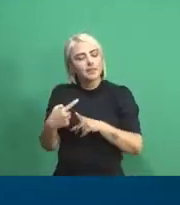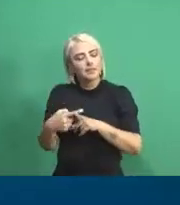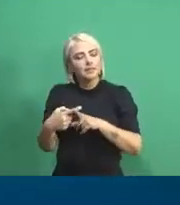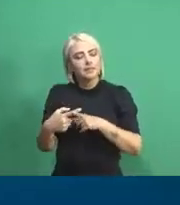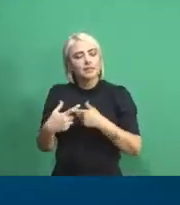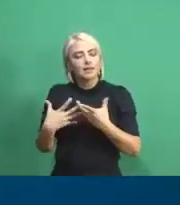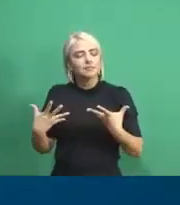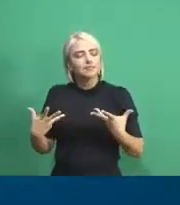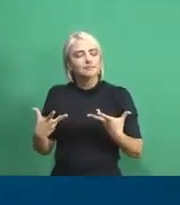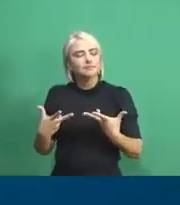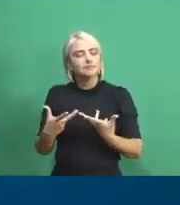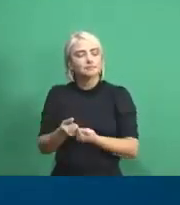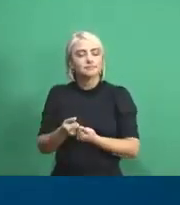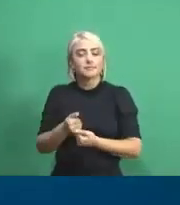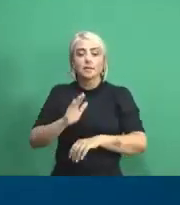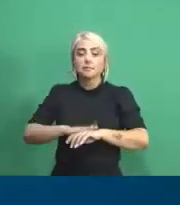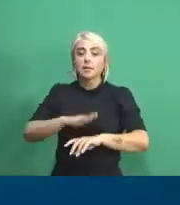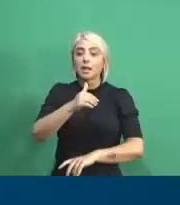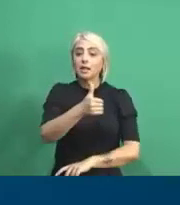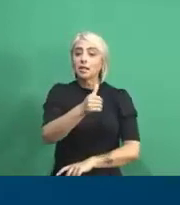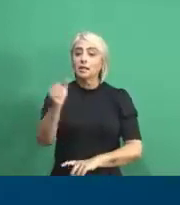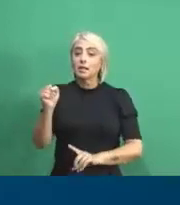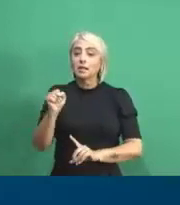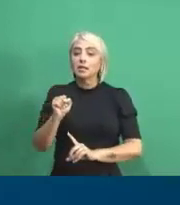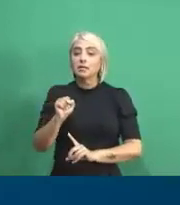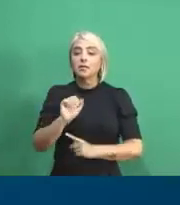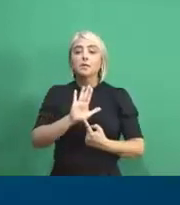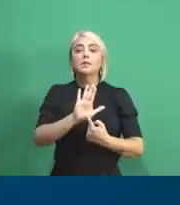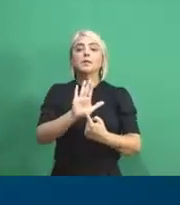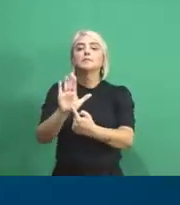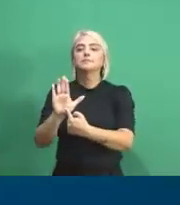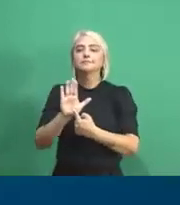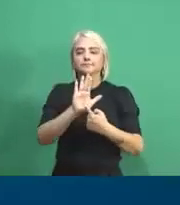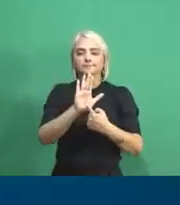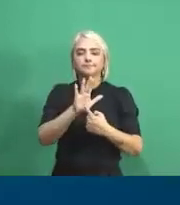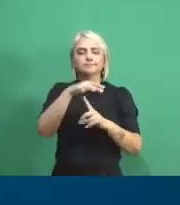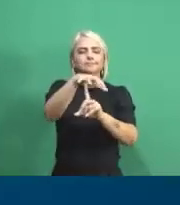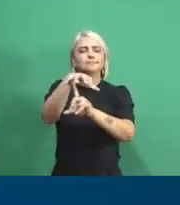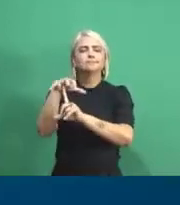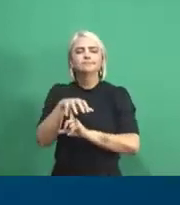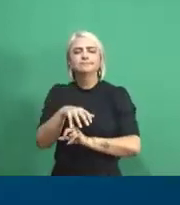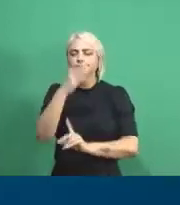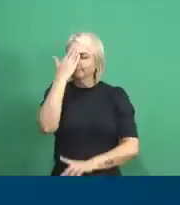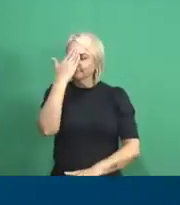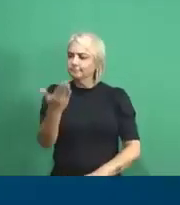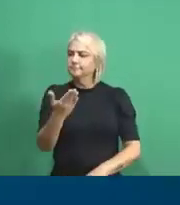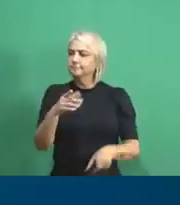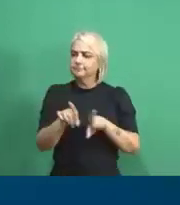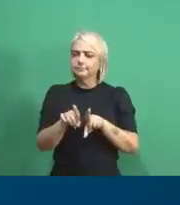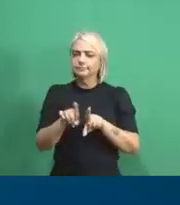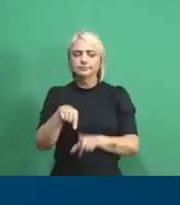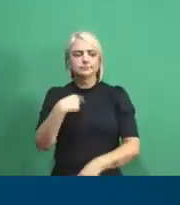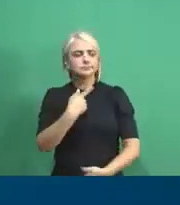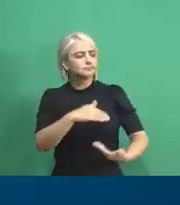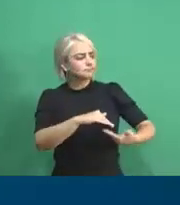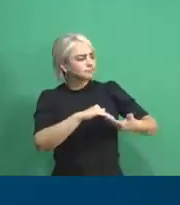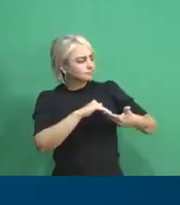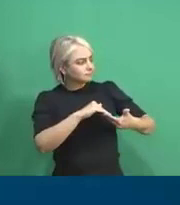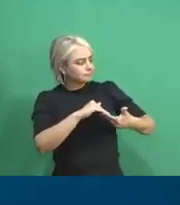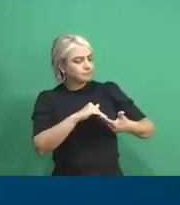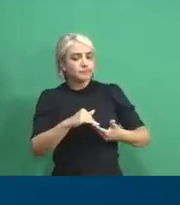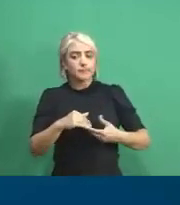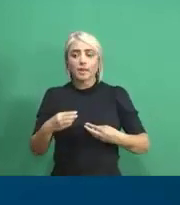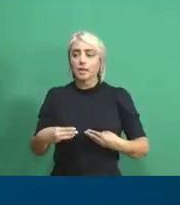imperdível! São mais de 100 expositores. Agradecemos também os nossos parceiros,